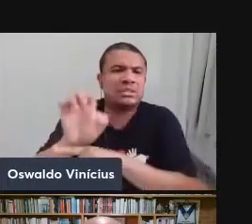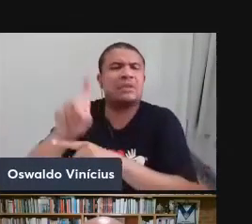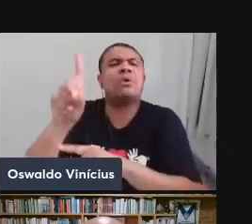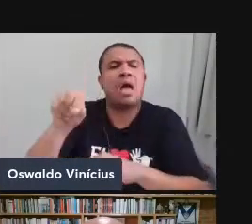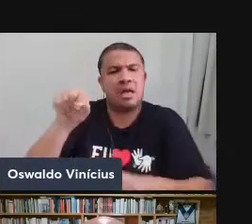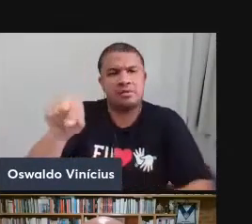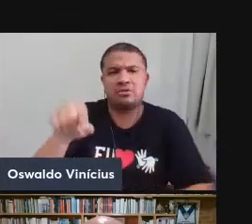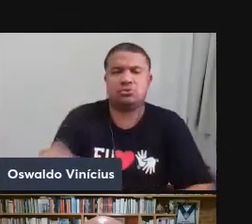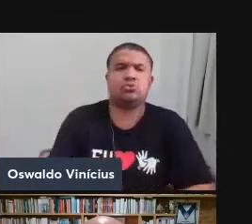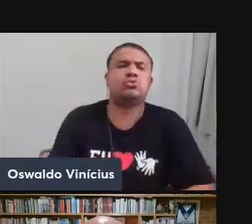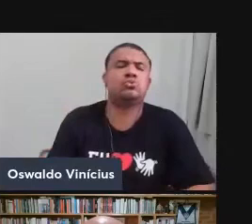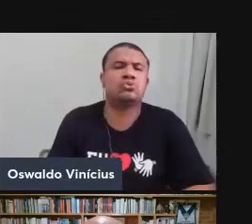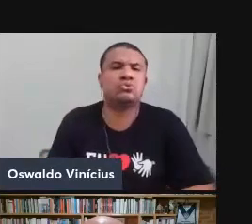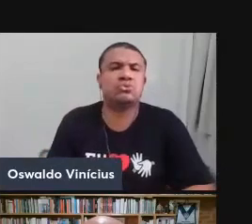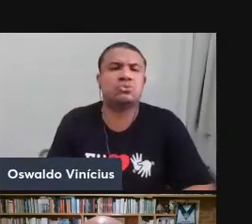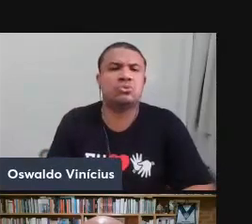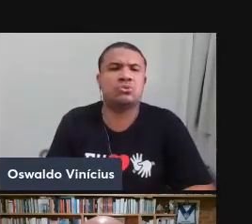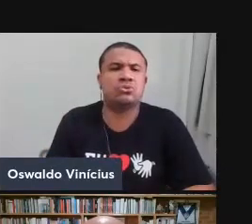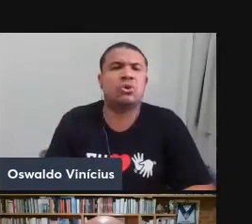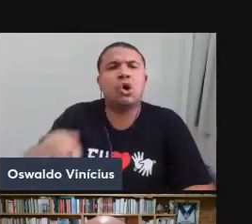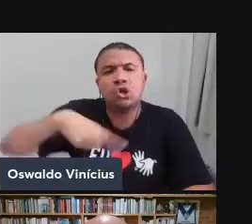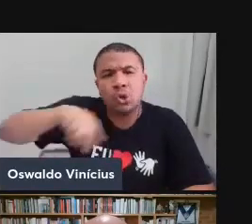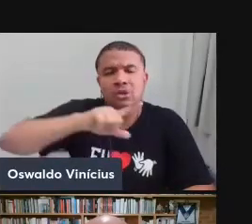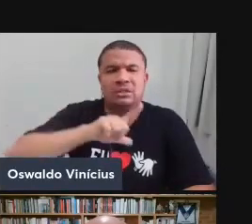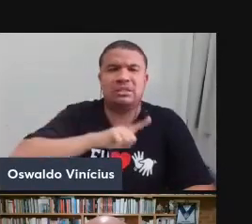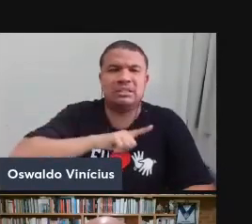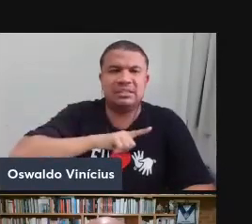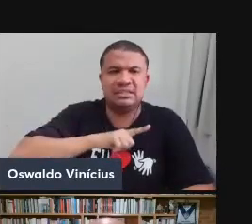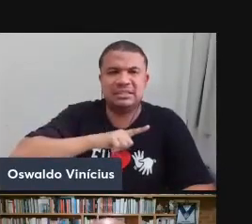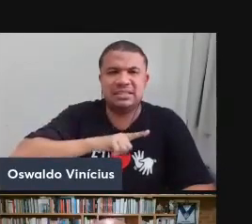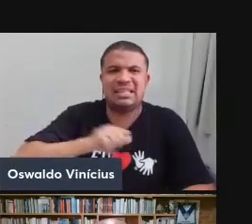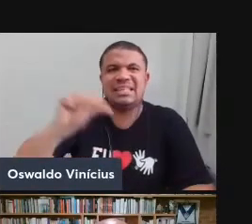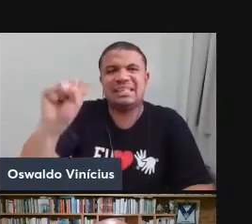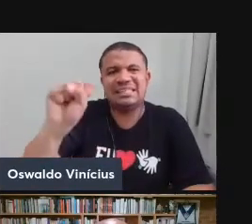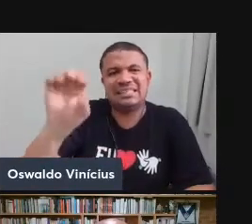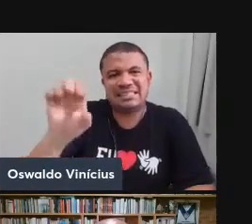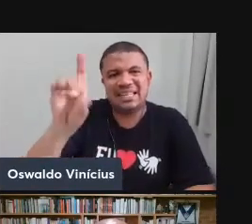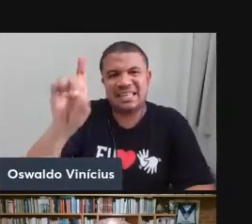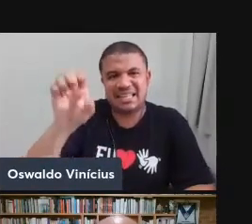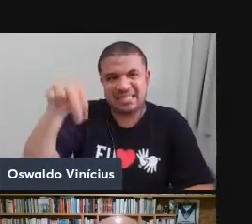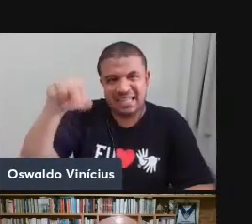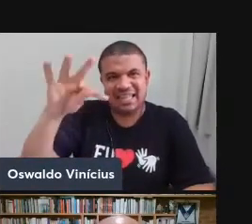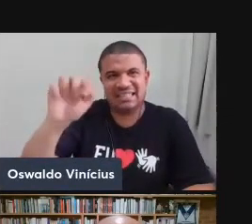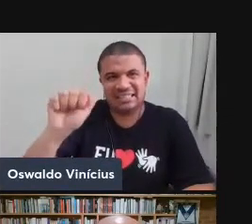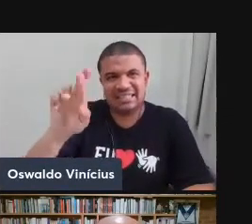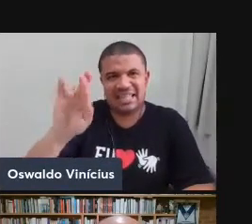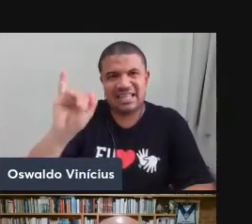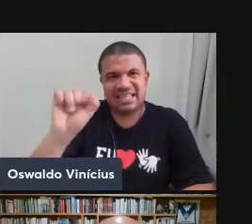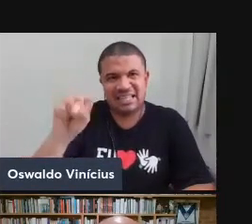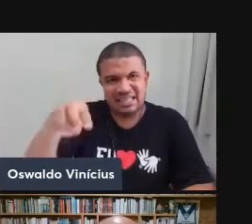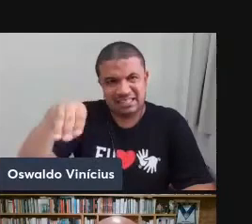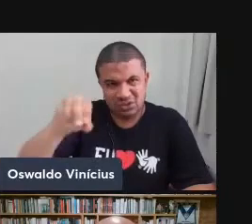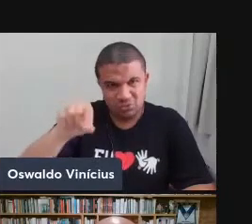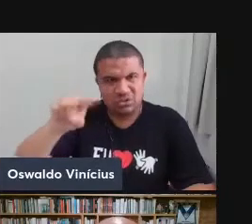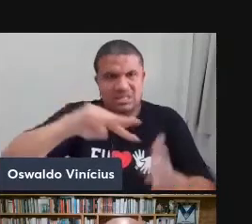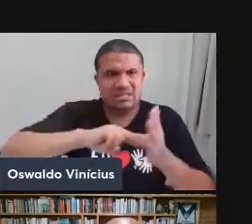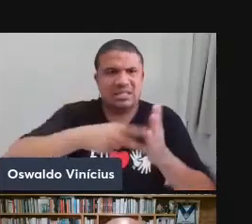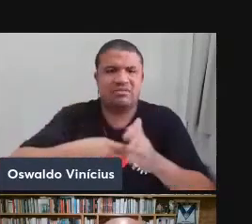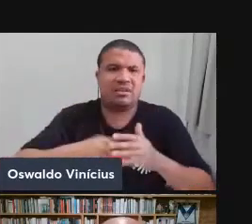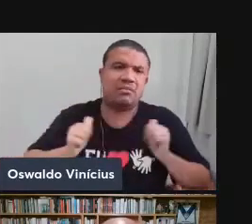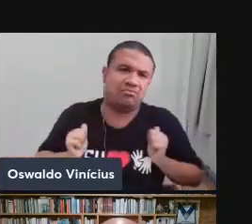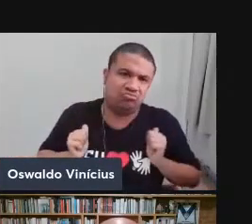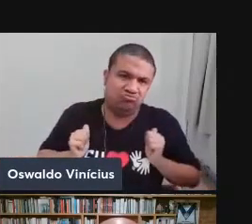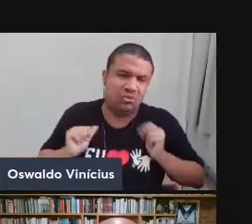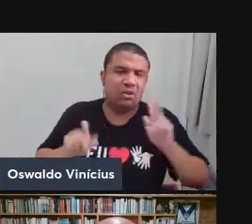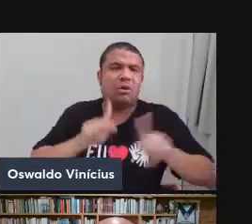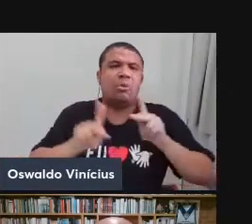modelo daquilo que nós chamamos de sedentarismo. O sedentário, como vocês sabem, os